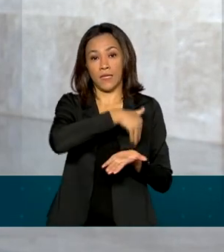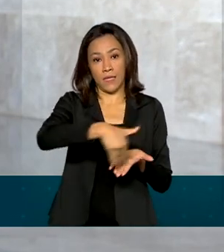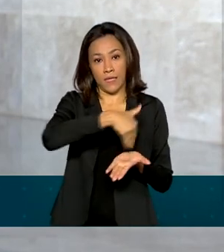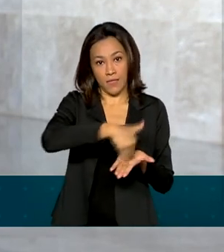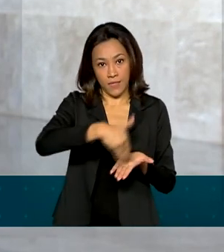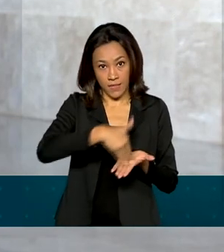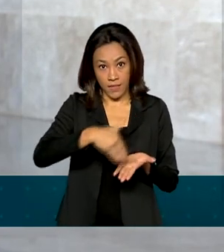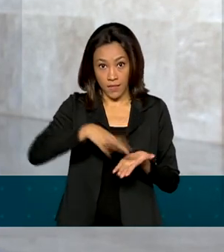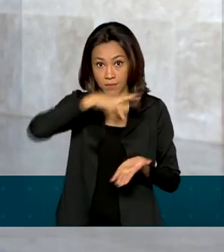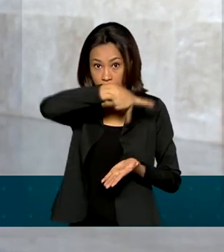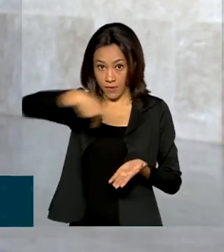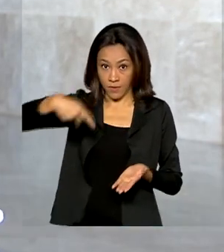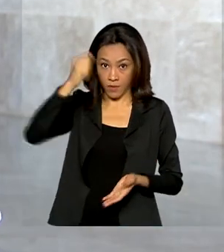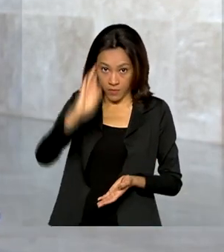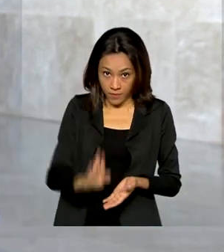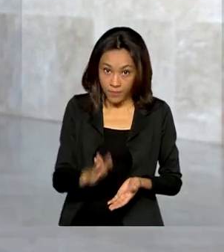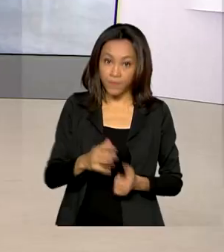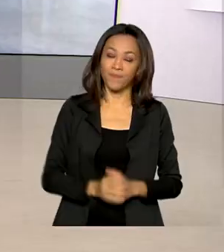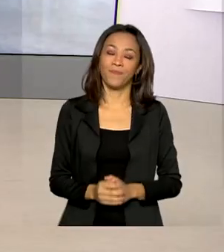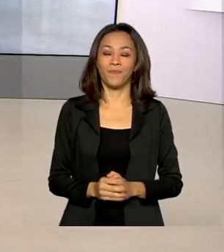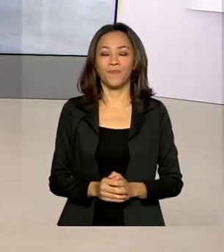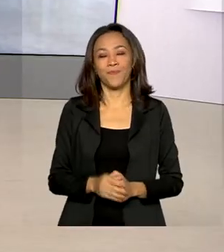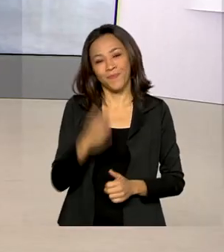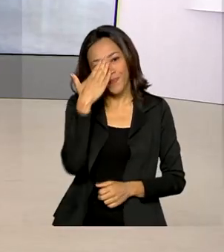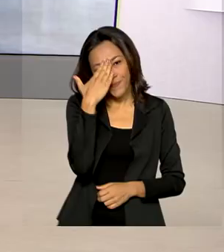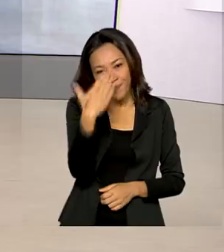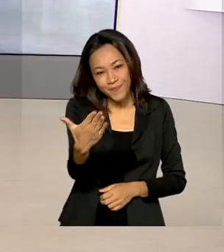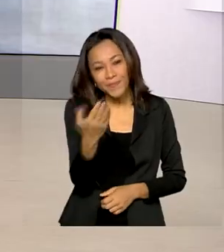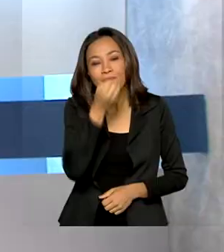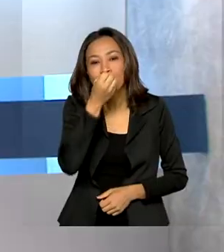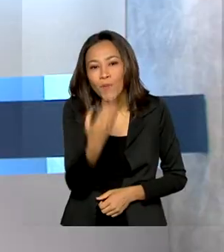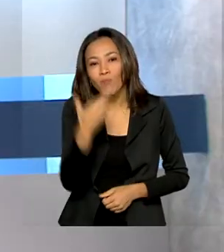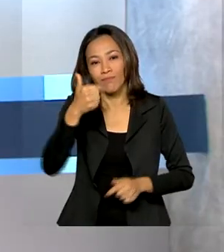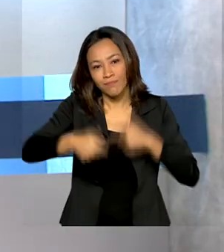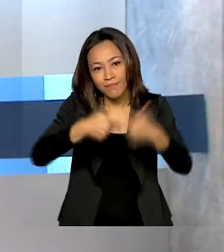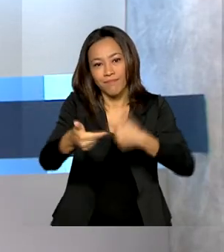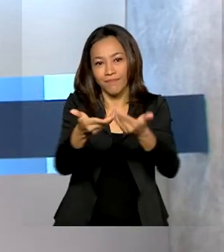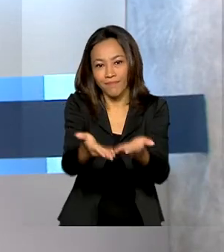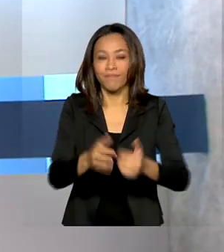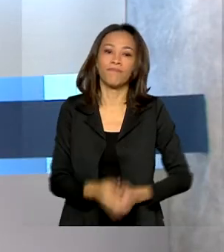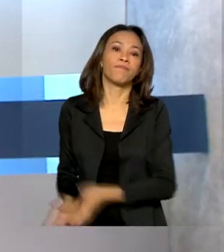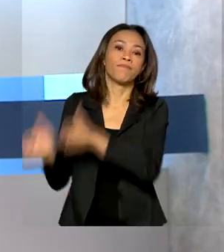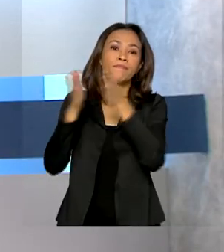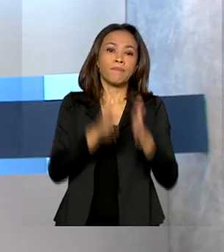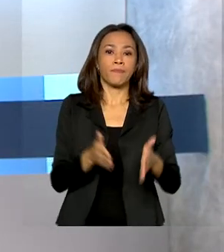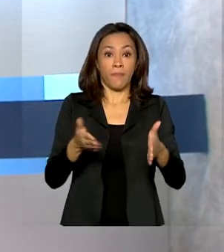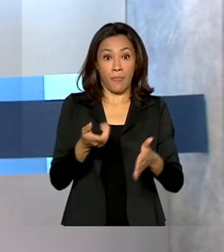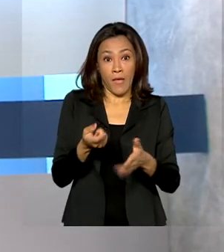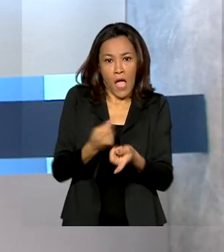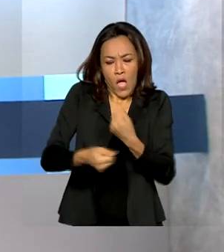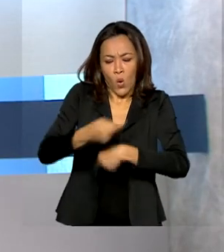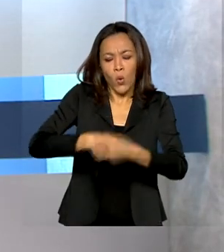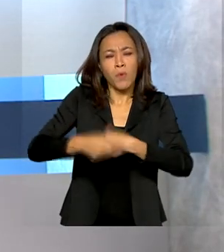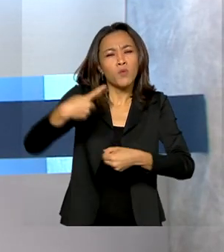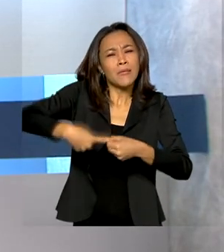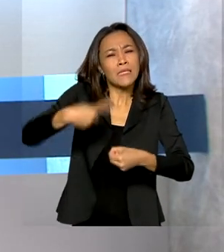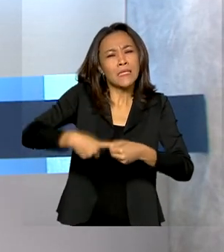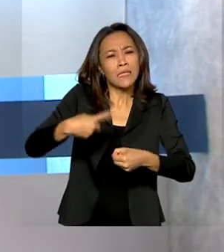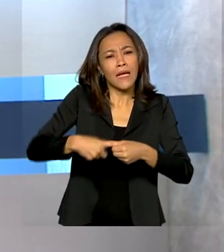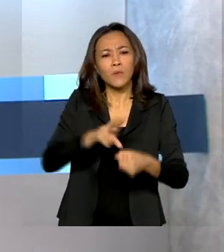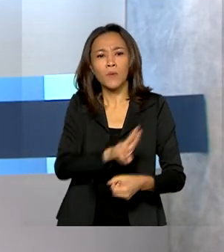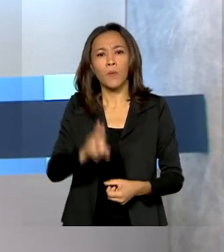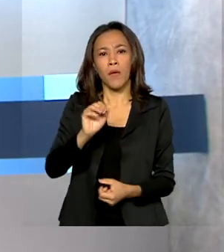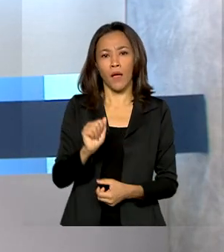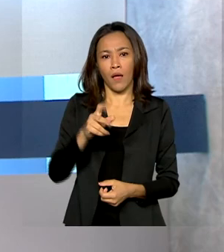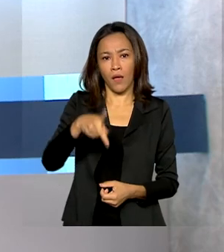República. Volto com você, Dani. Obrigada, Ana Luíza. Bom trabalho para você. A economia da cidade de Aparecida, em São Paulo, gira em